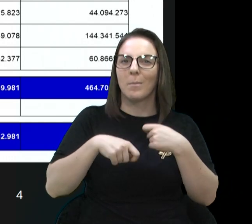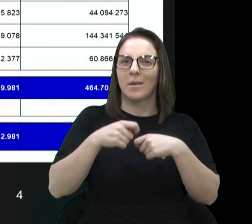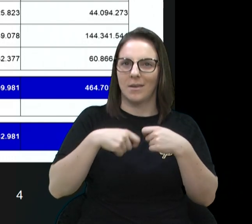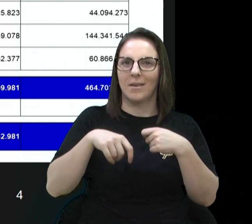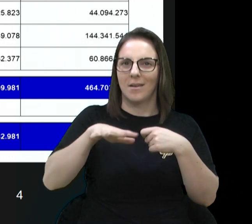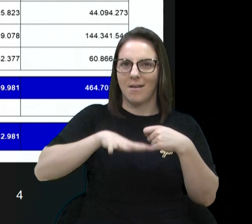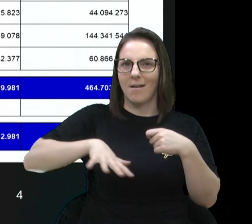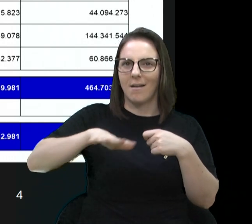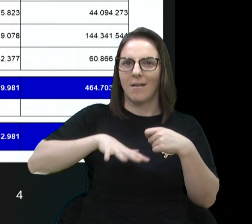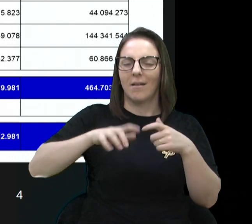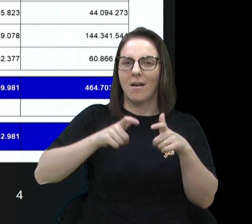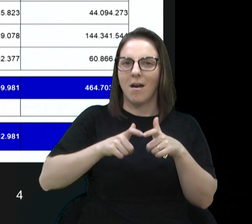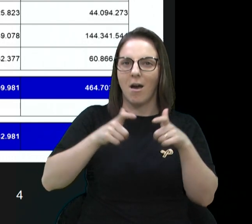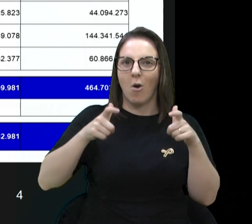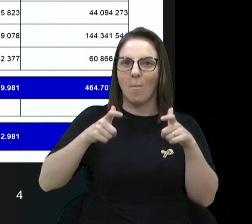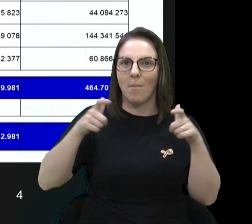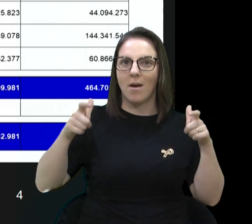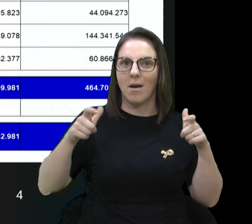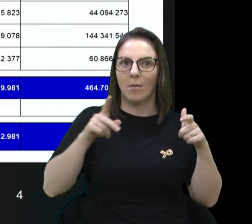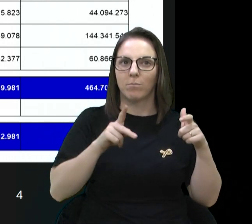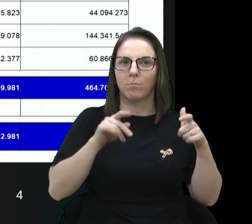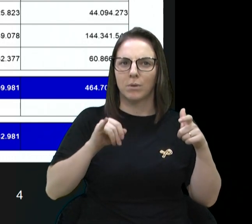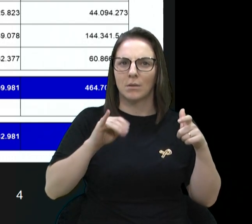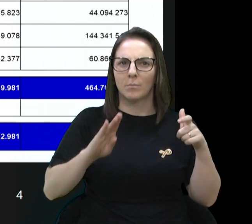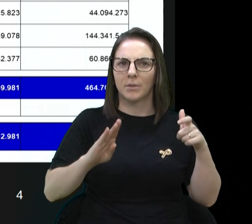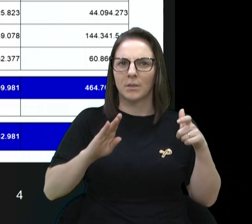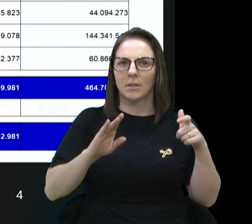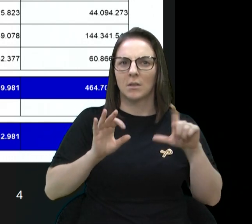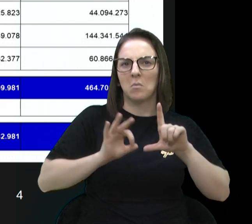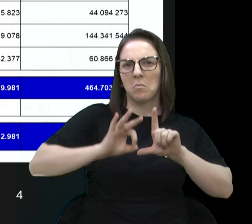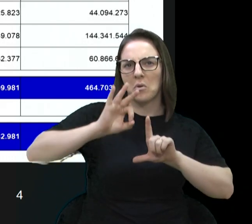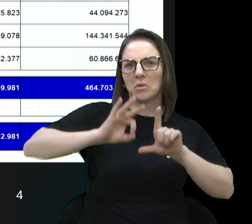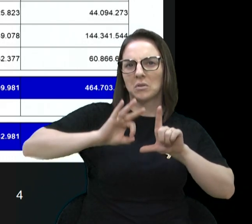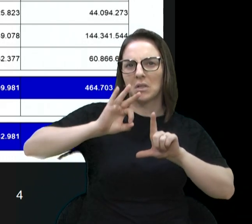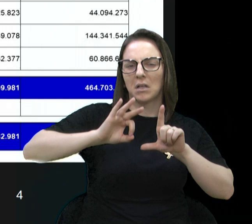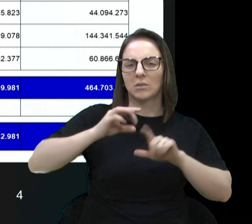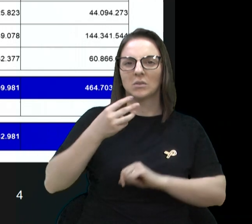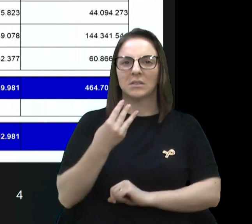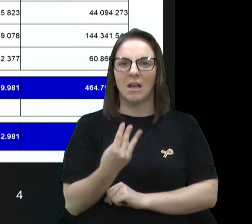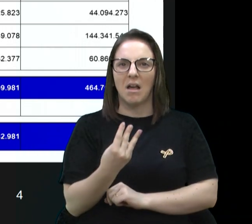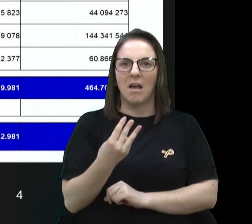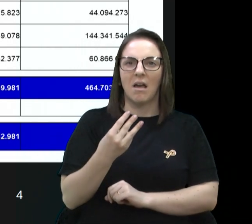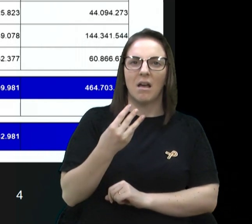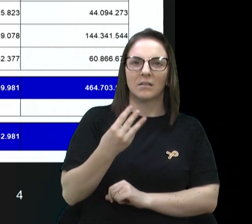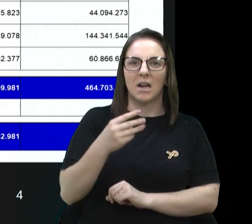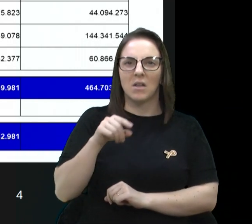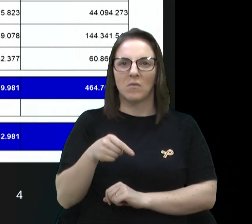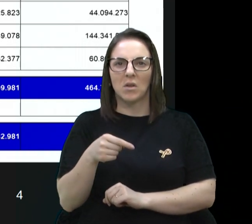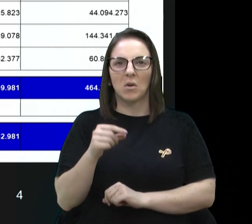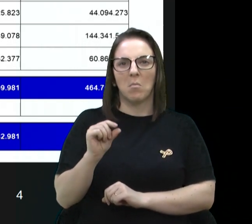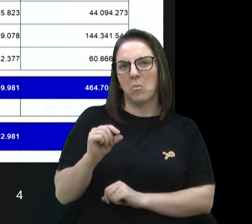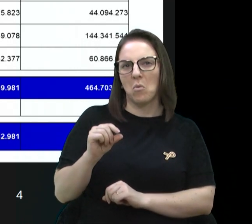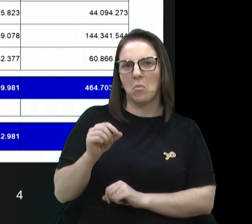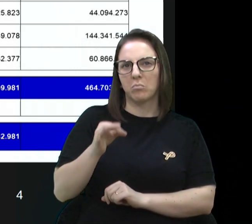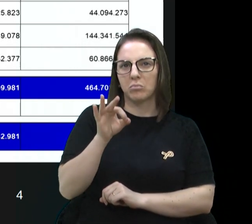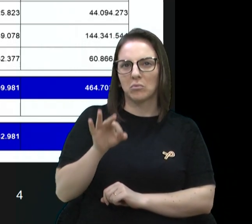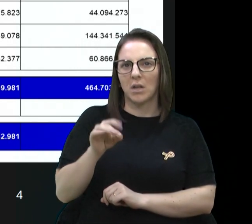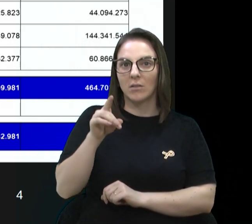tivemos um crescimento do PIB, uma taxa de 3, 13 e pouco por cento. Teve um crescimento espetacular.